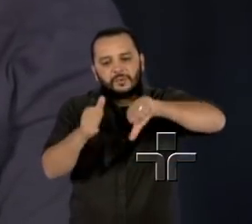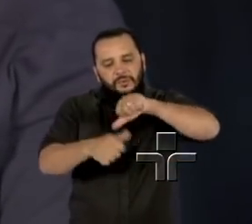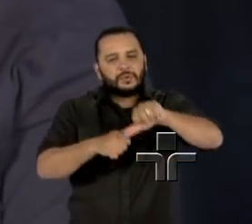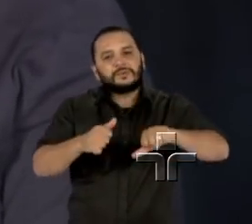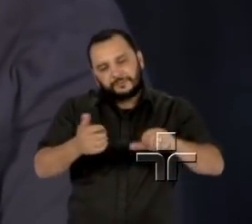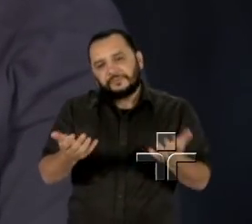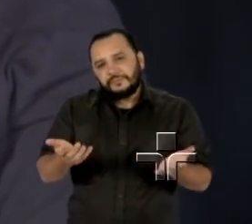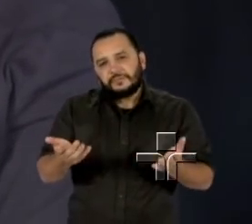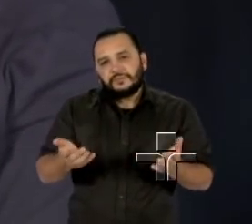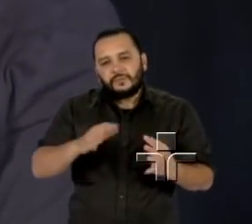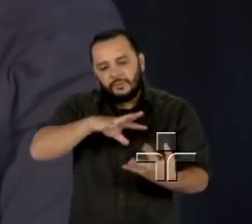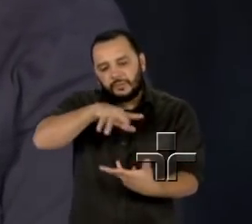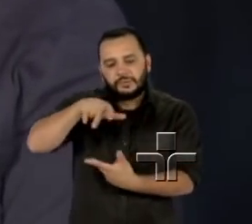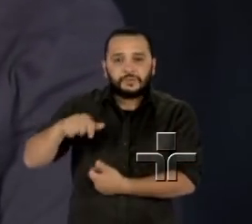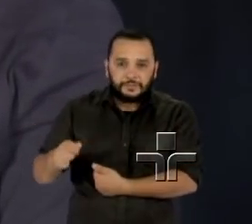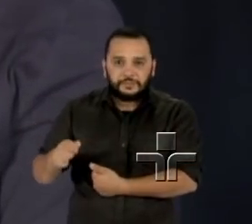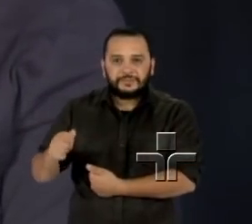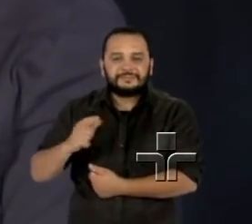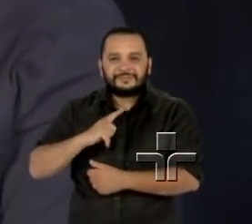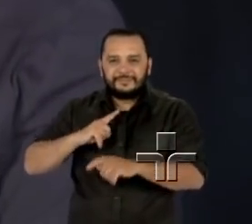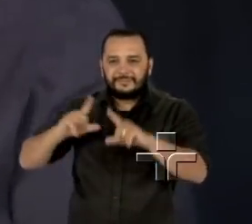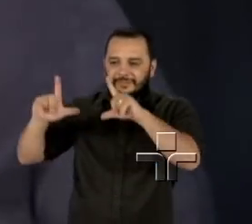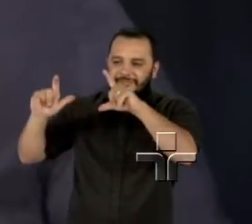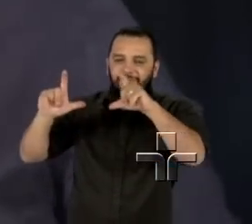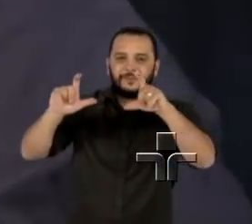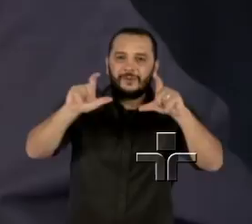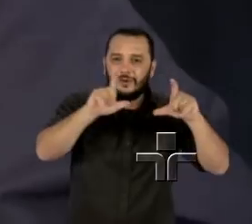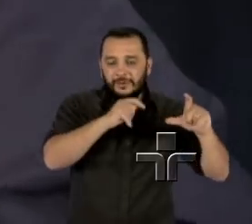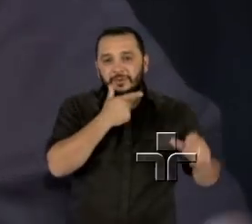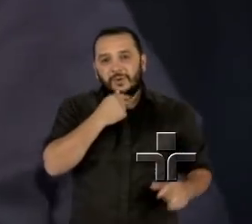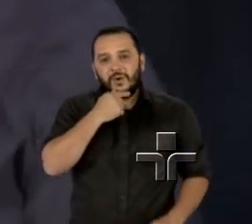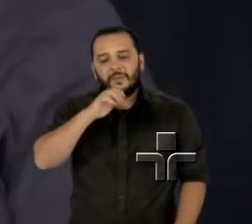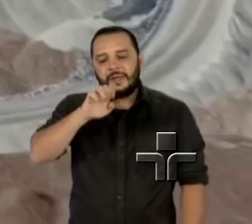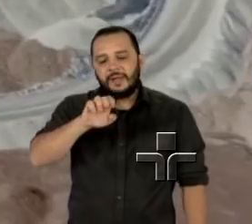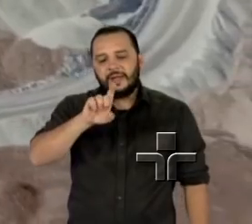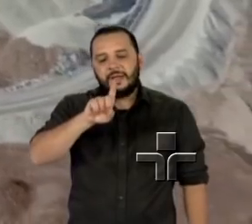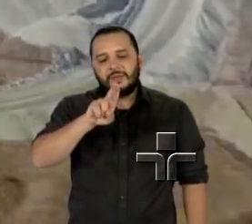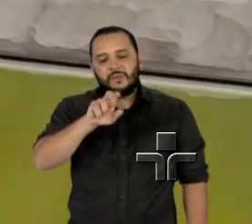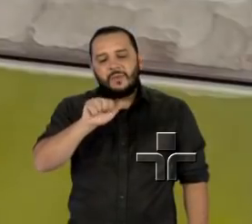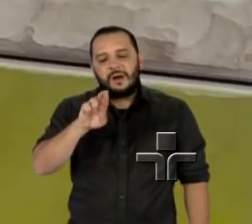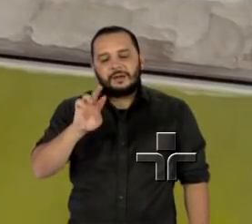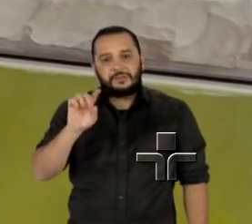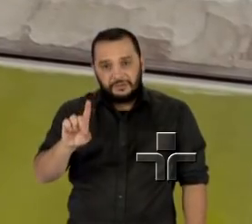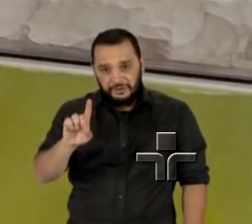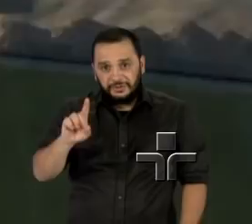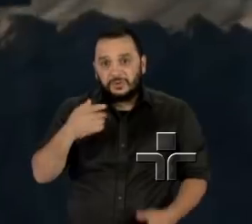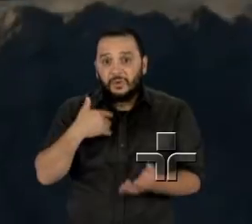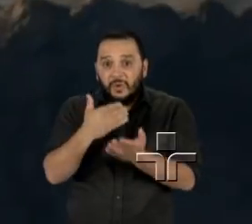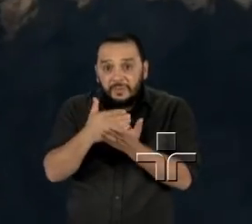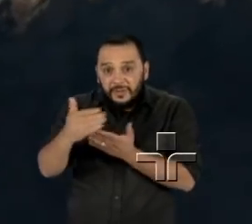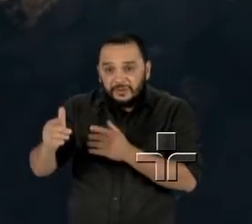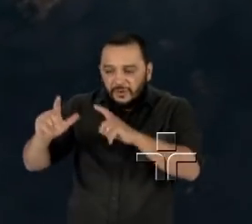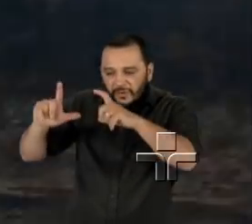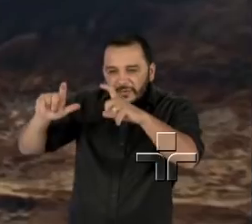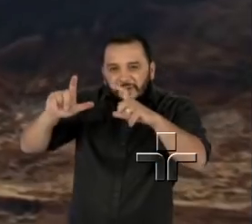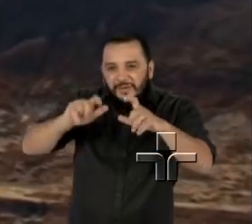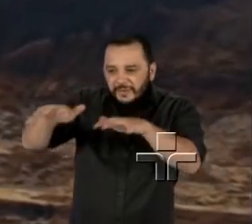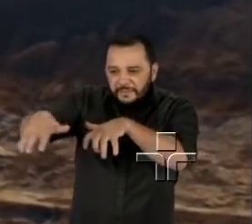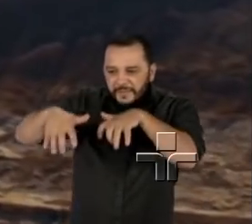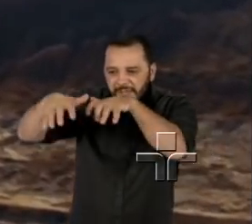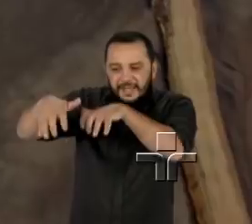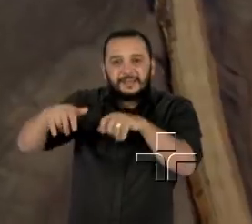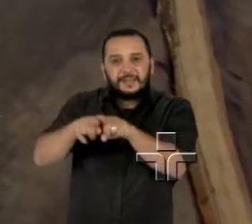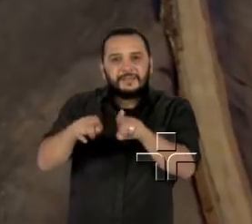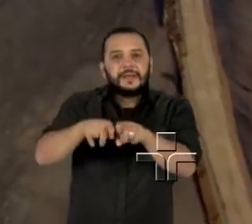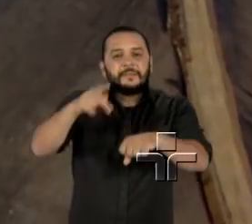O filme é baseado em uma série de imagens do fotógrafo Eduard Burtynski, que começou a tirar fotografias de minas e pedreiras na